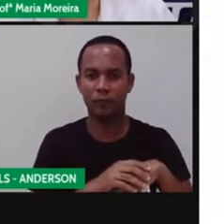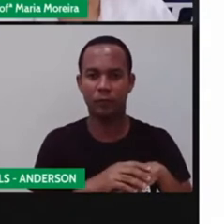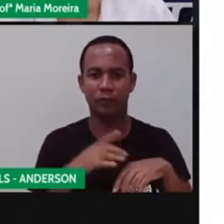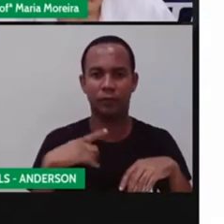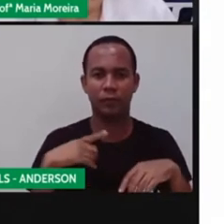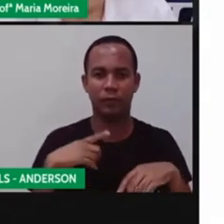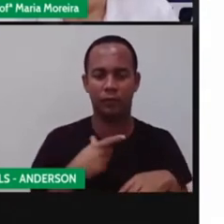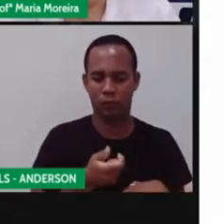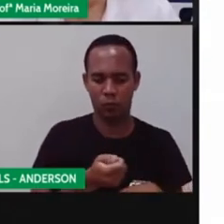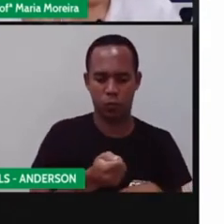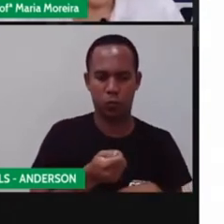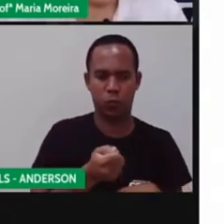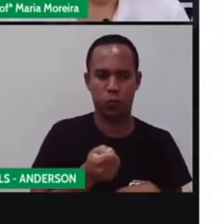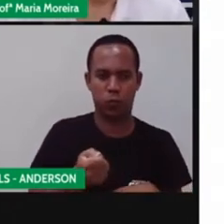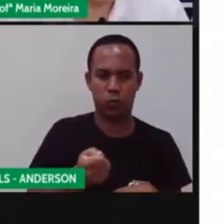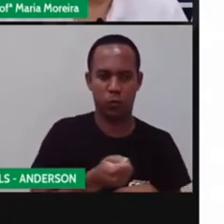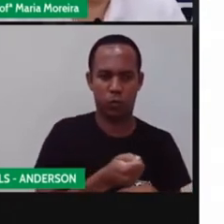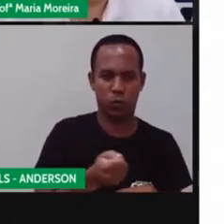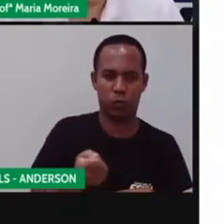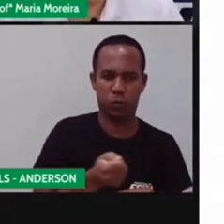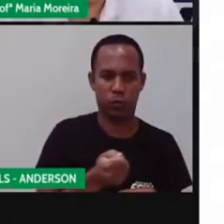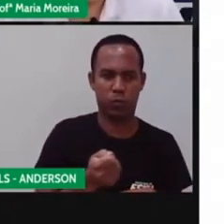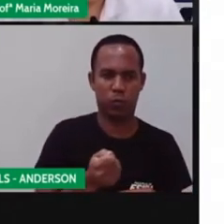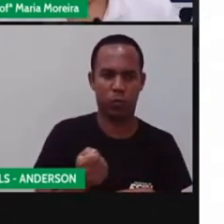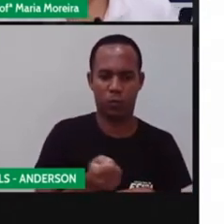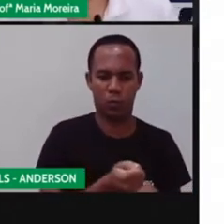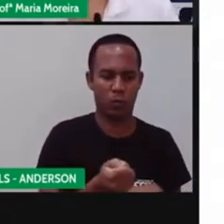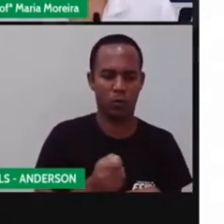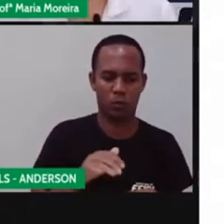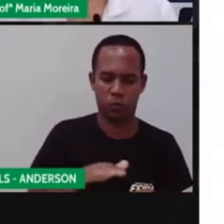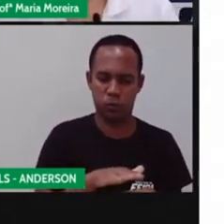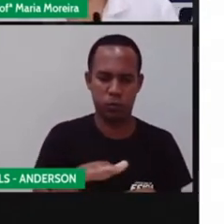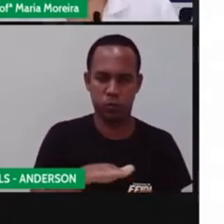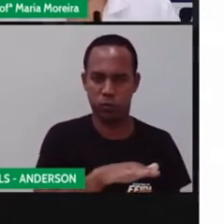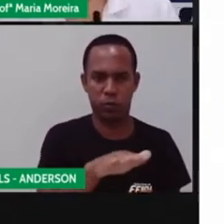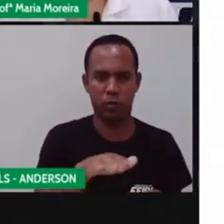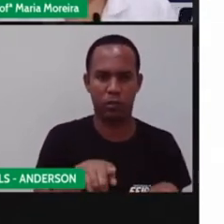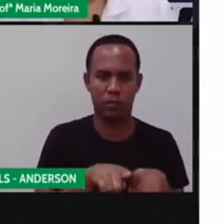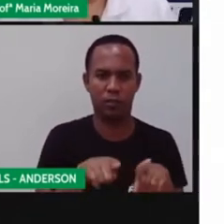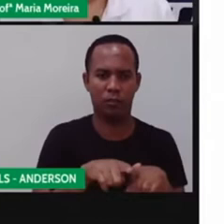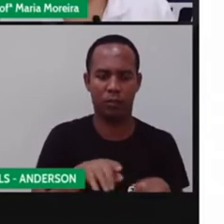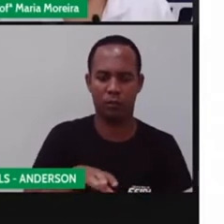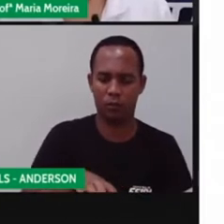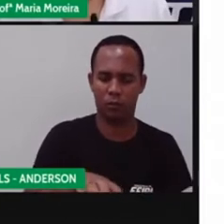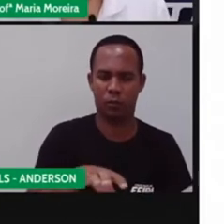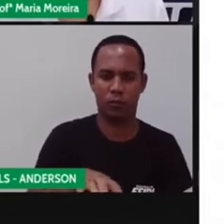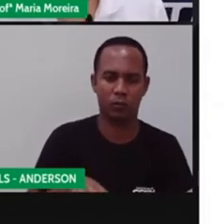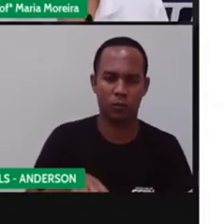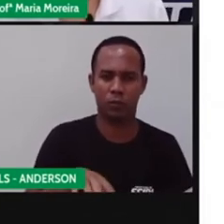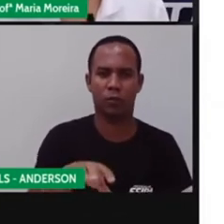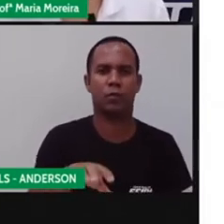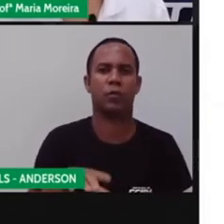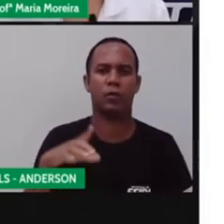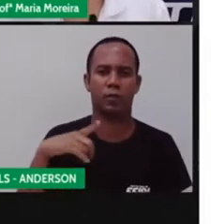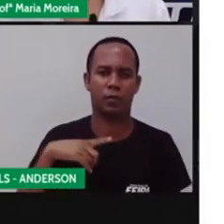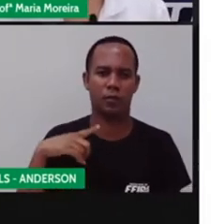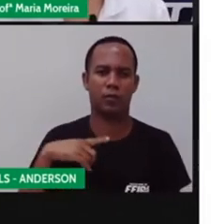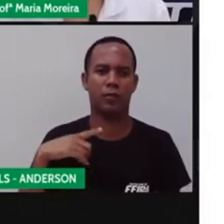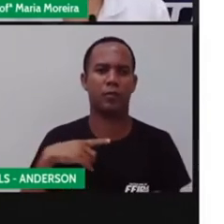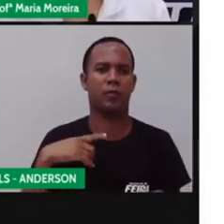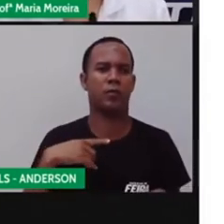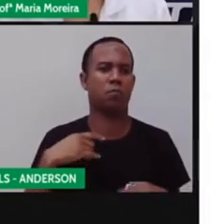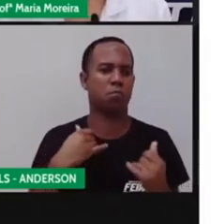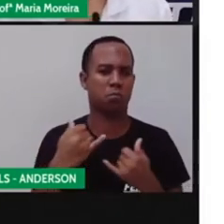controles, né? Para movimentar, moderníssimos. Mas os tradicionais carrinhos de madeira, eles ainda podem ser encontrados em